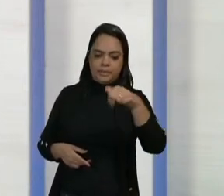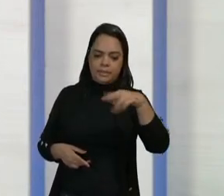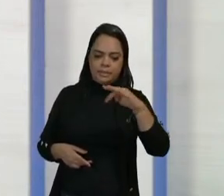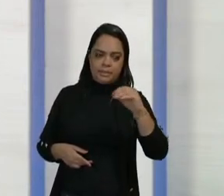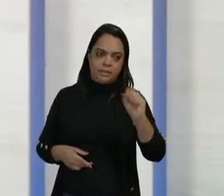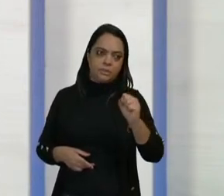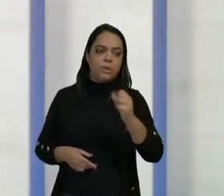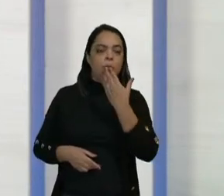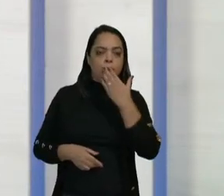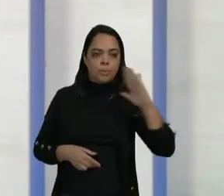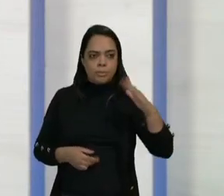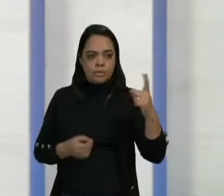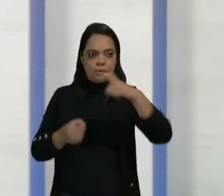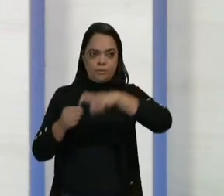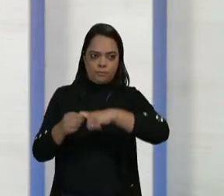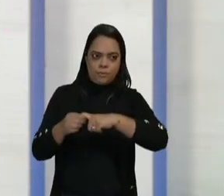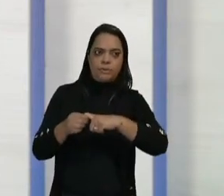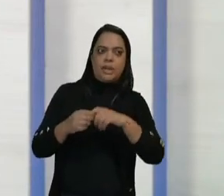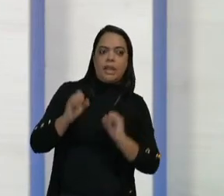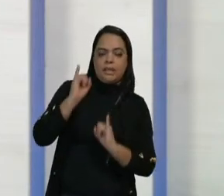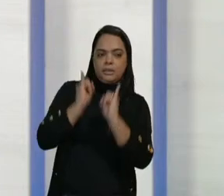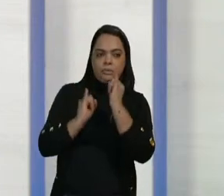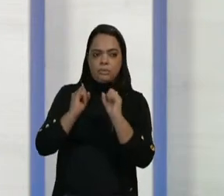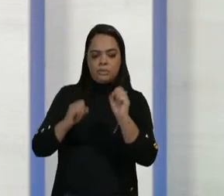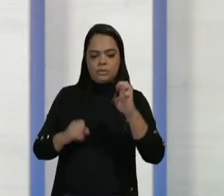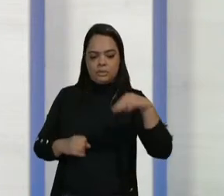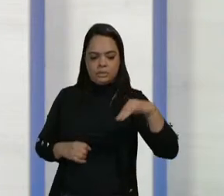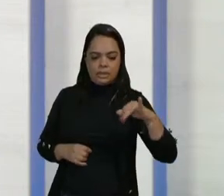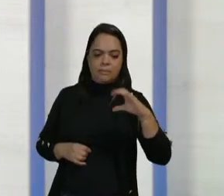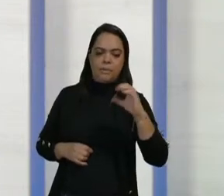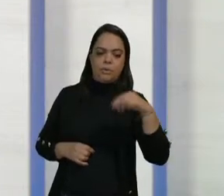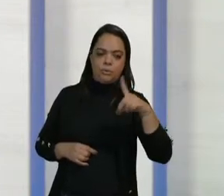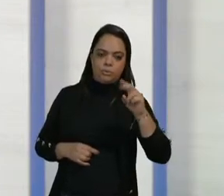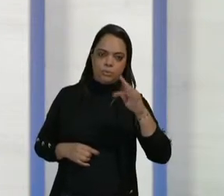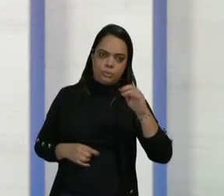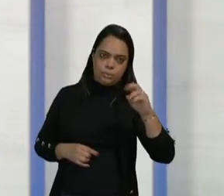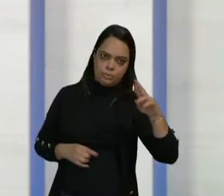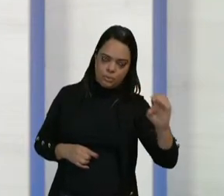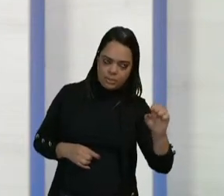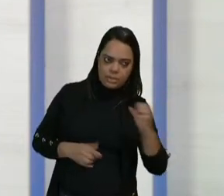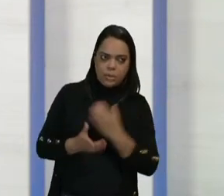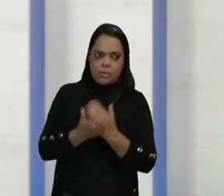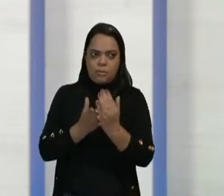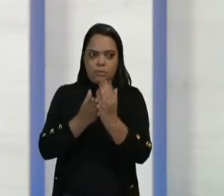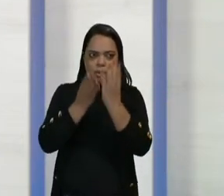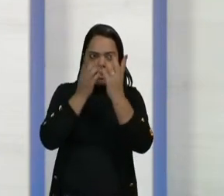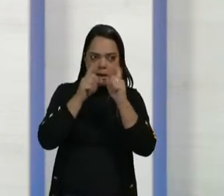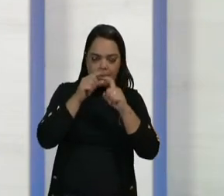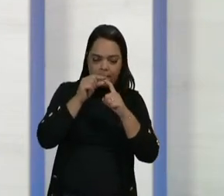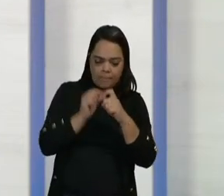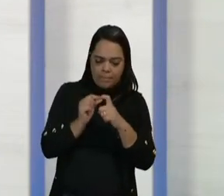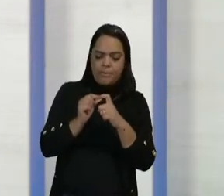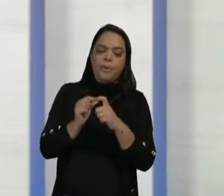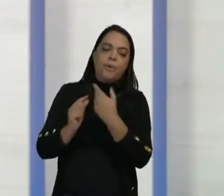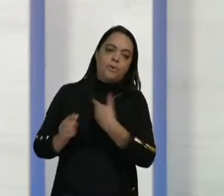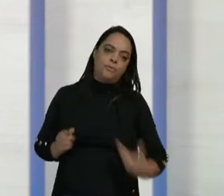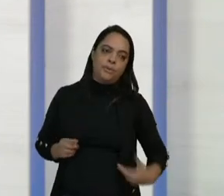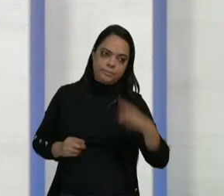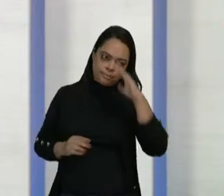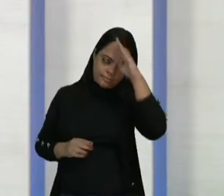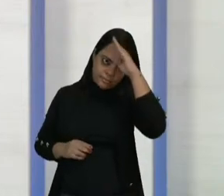a maior indústria de semicondutores do Brasil, que entrou em liquidação no governo Bolsonaro. A fábrica produz